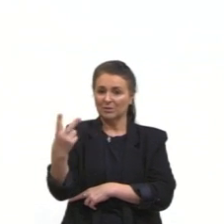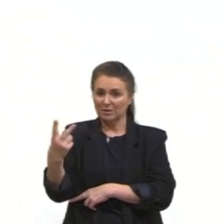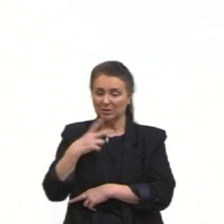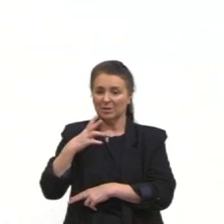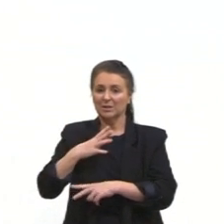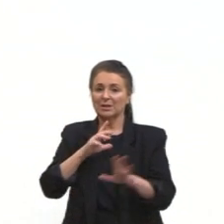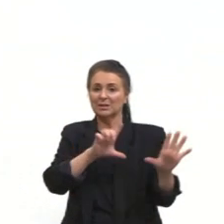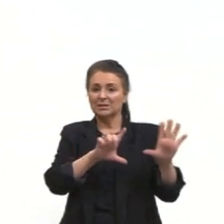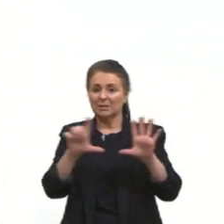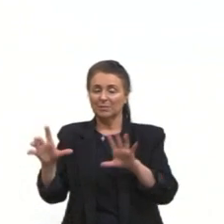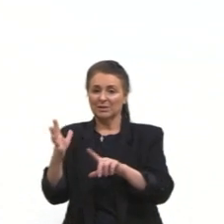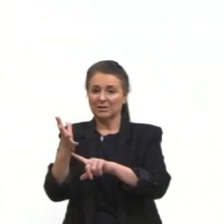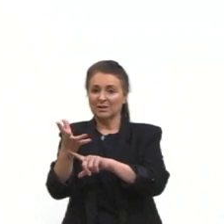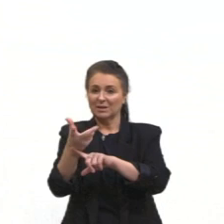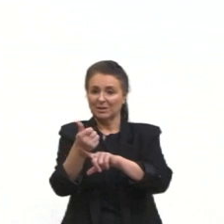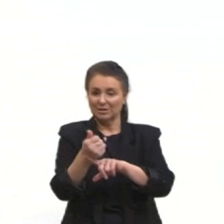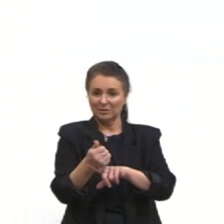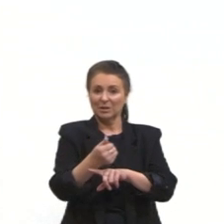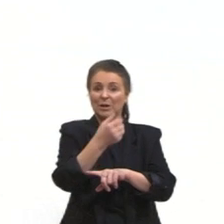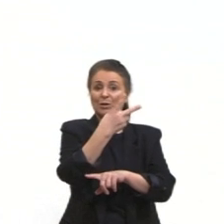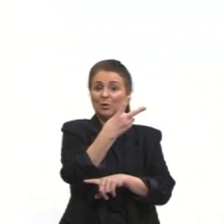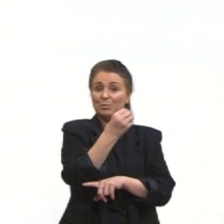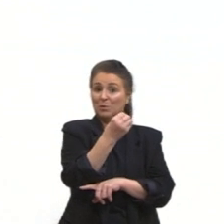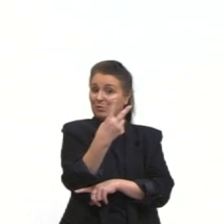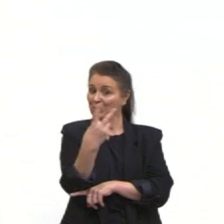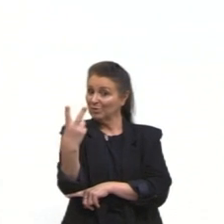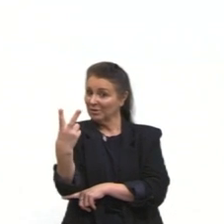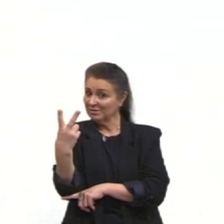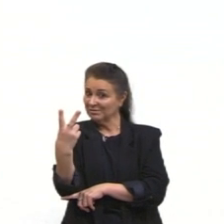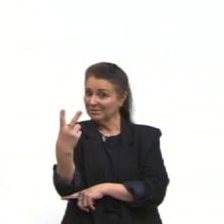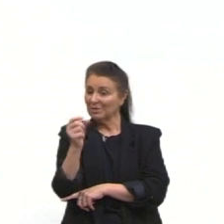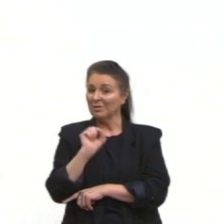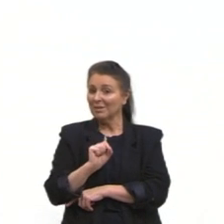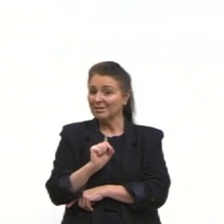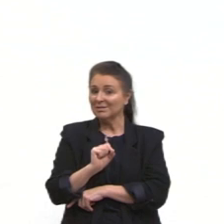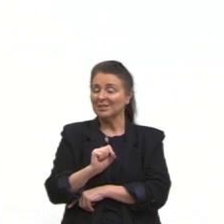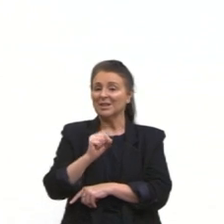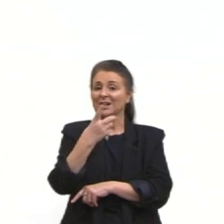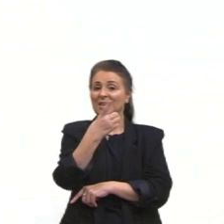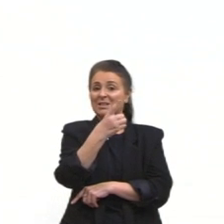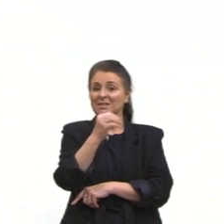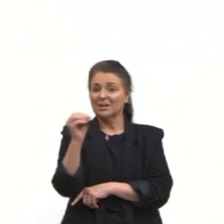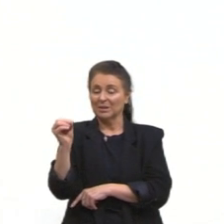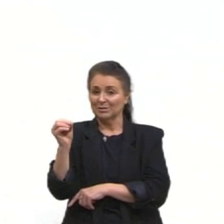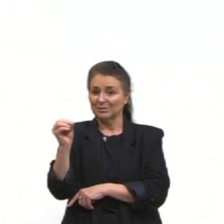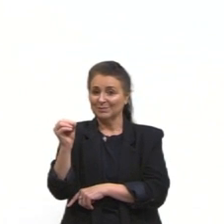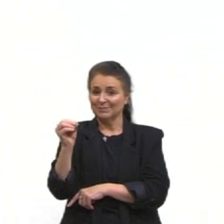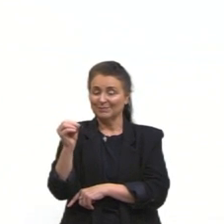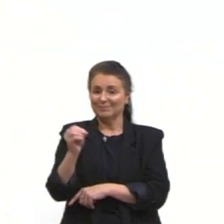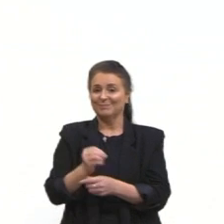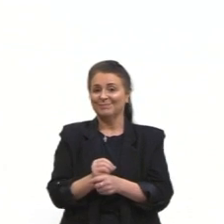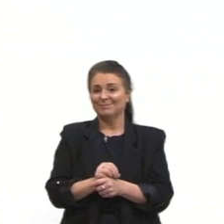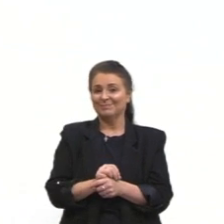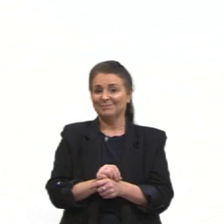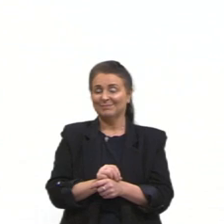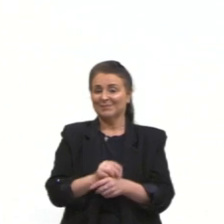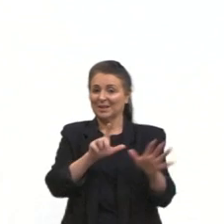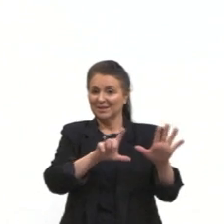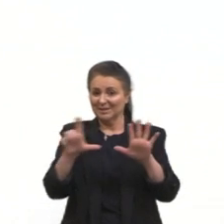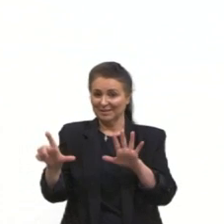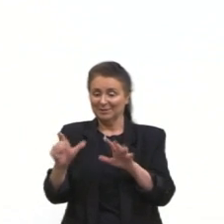Moderna, 2022, 100 anos da Semana de Arte Moderna. E a nossa questão aqui